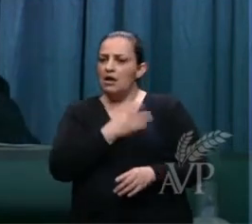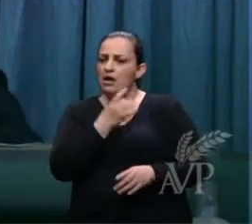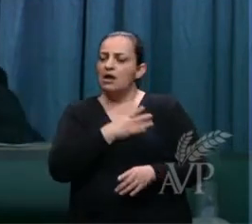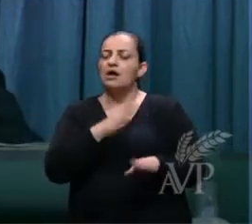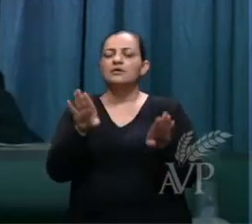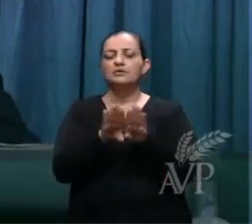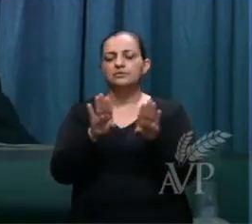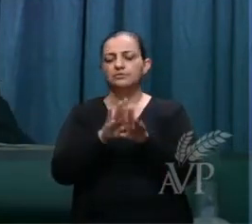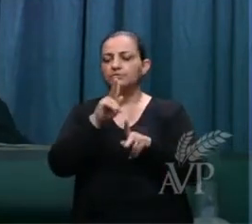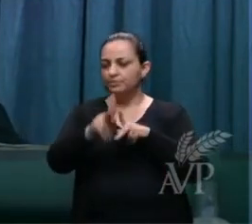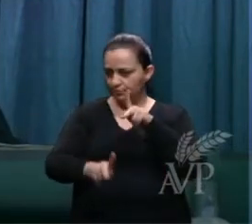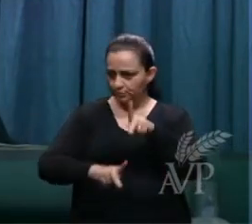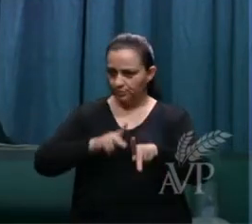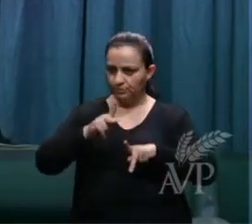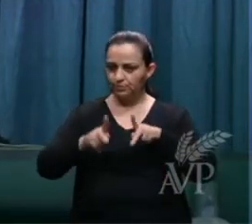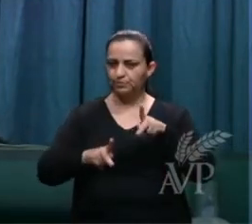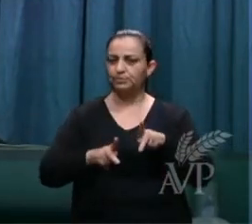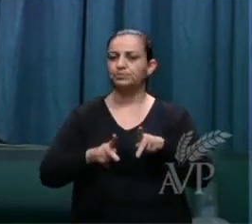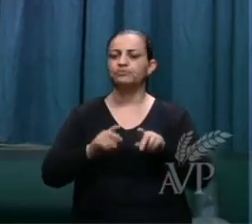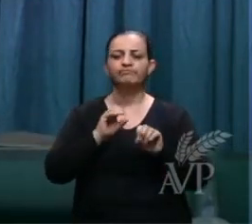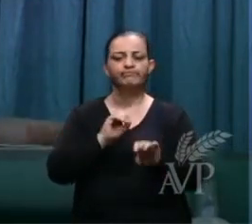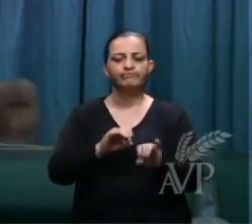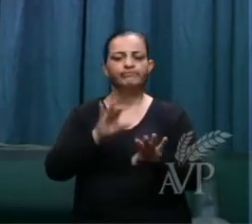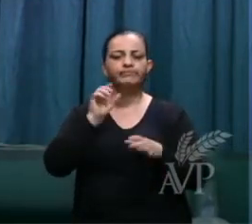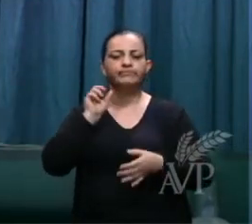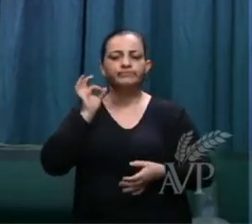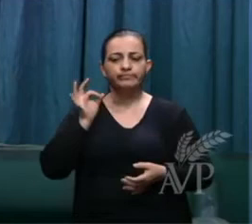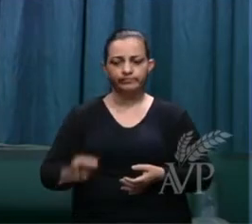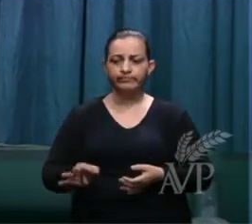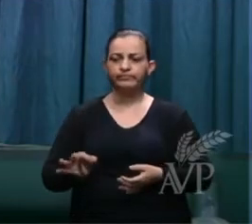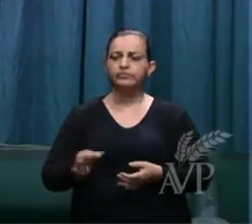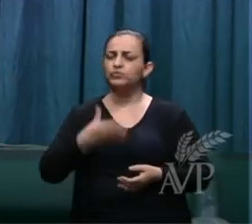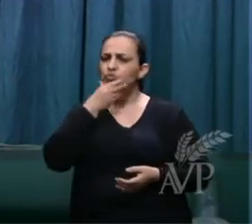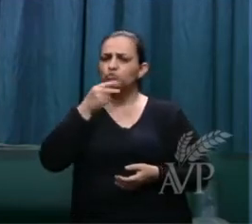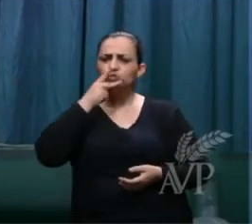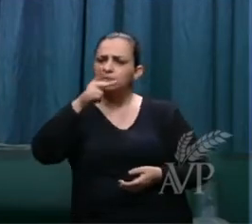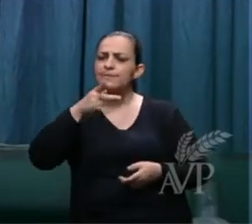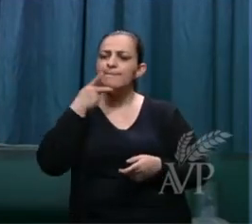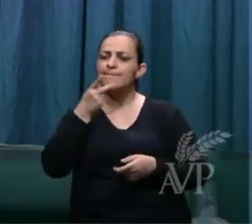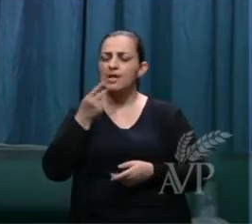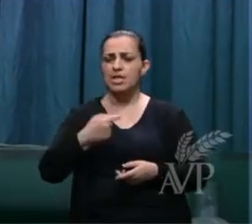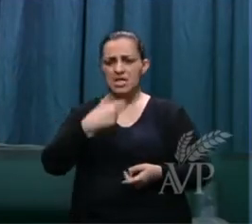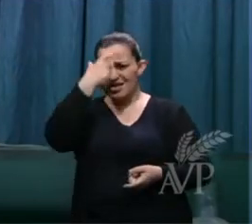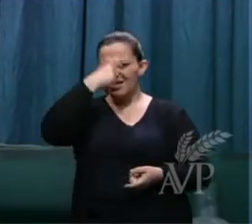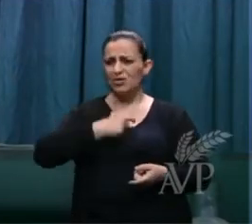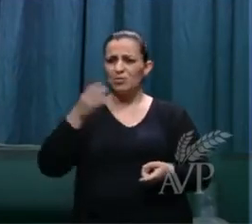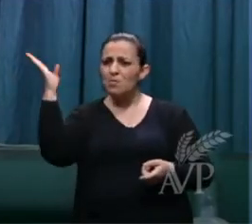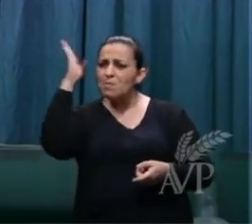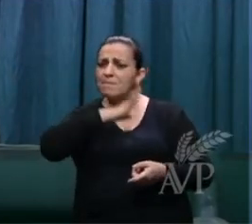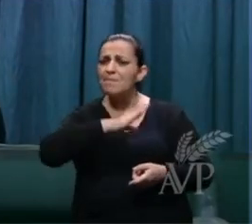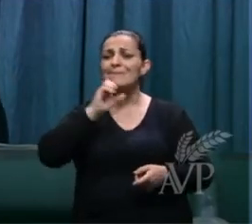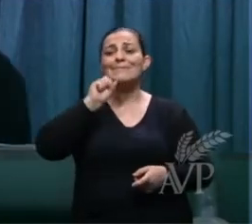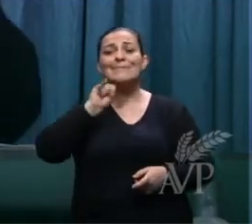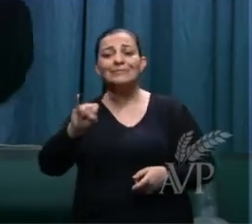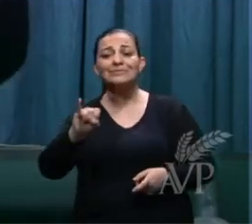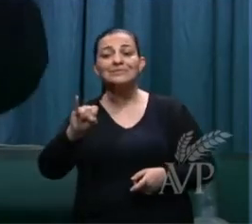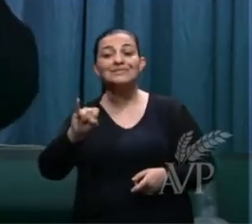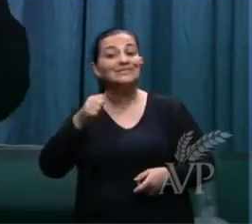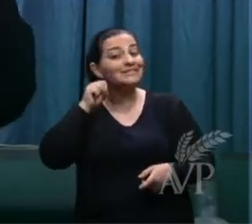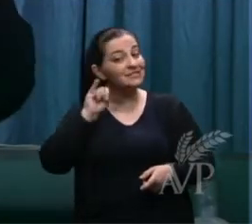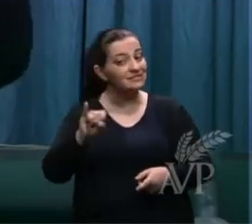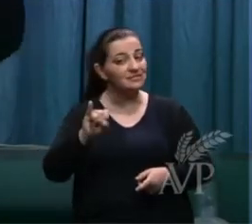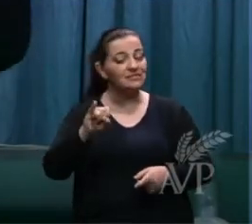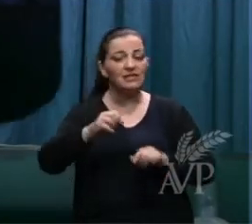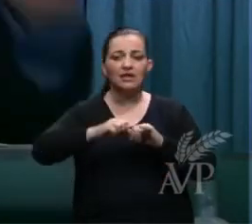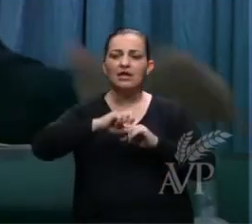com o povo o profeta diz eu seria uma pessoa muito má se eu viesse aqui